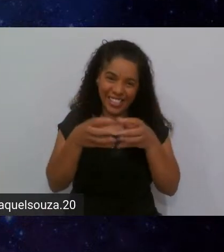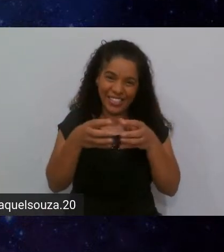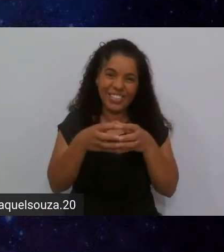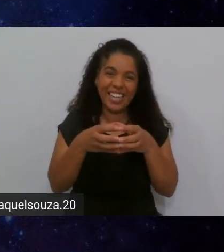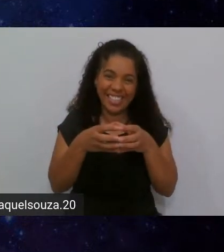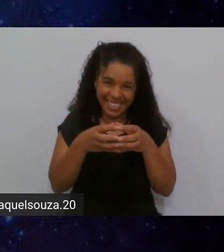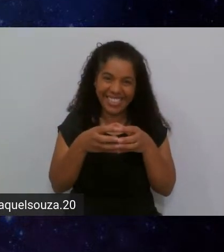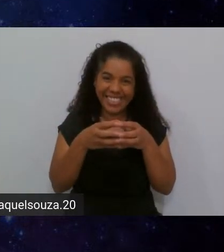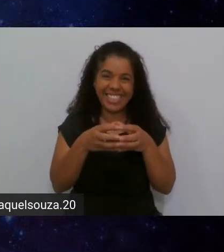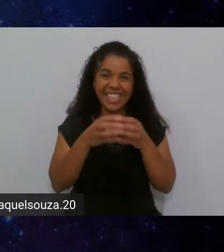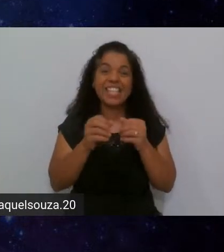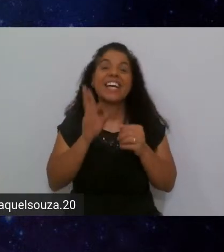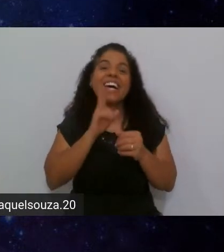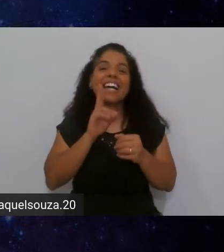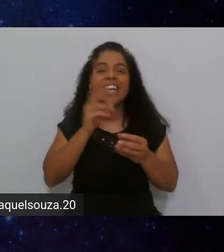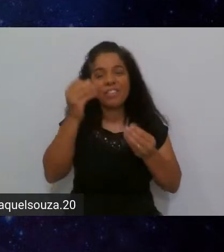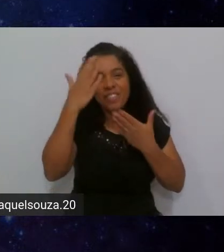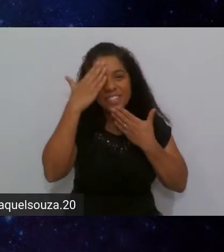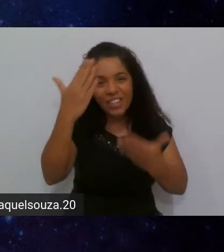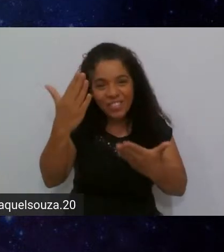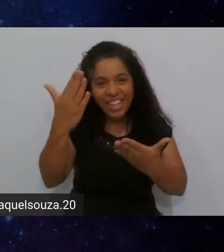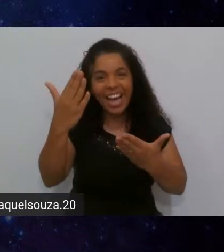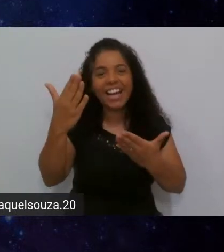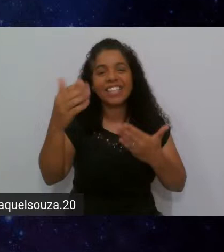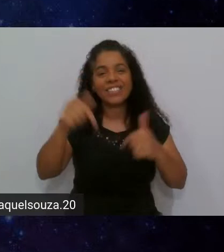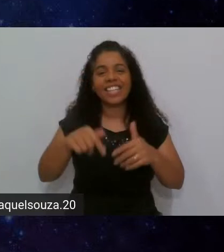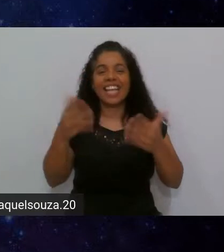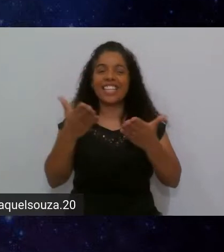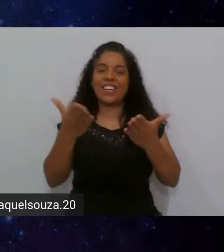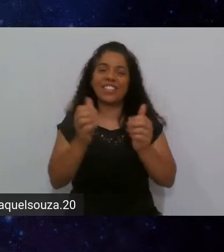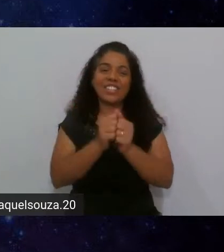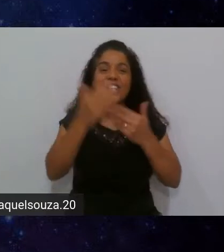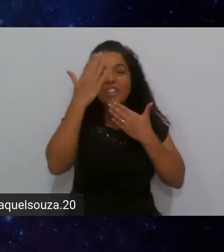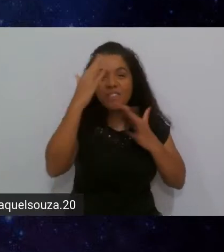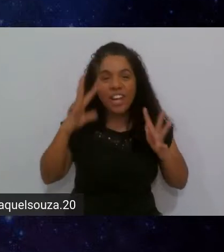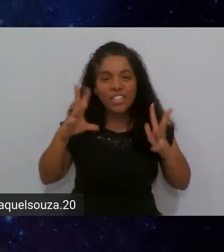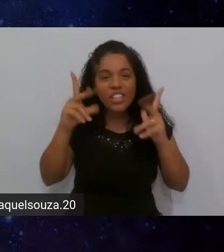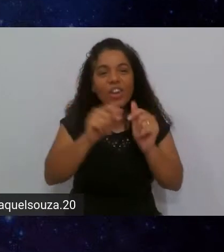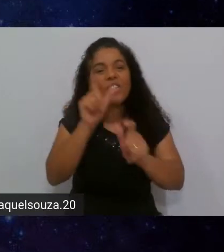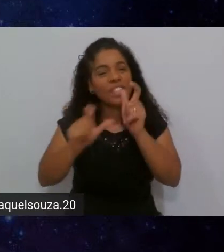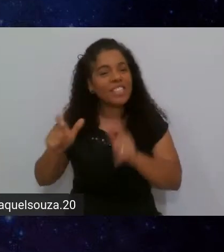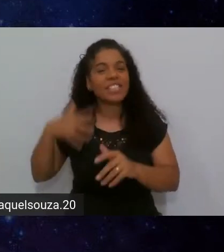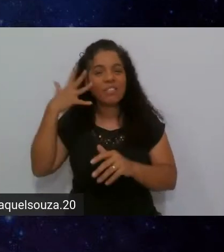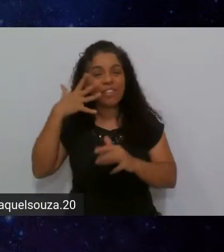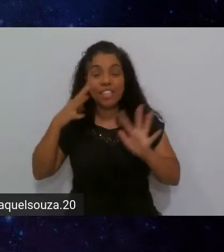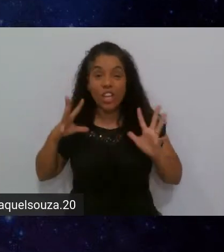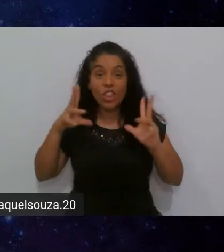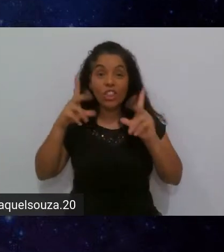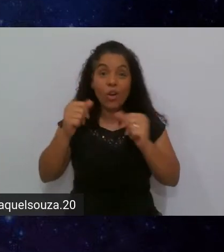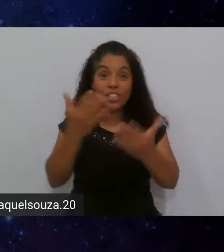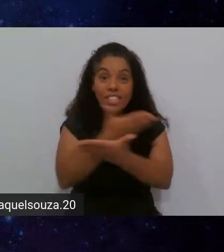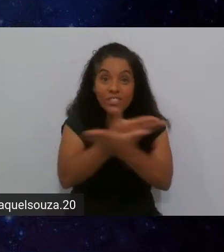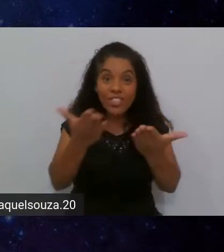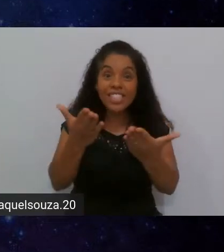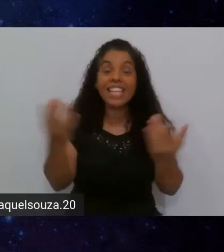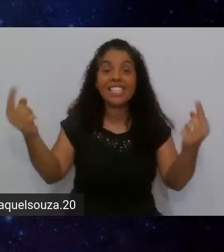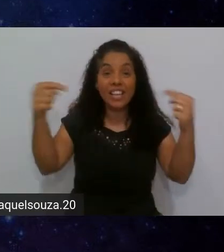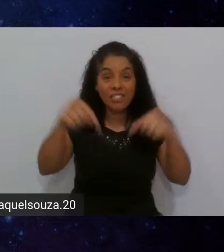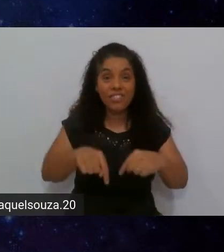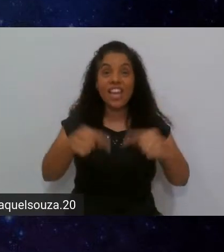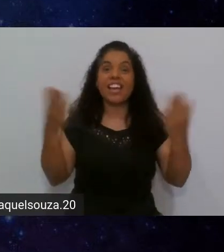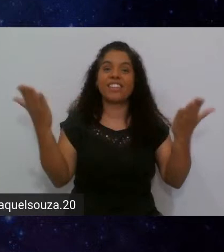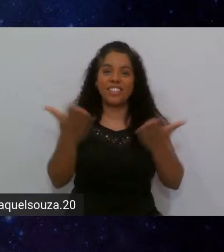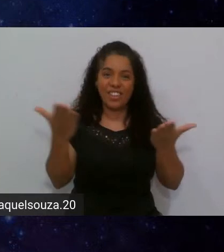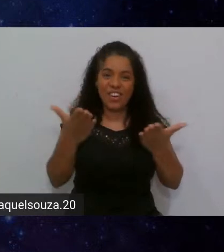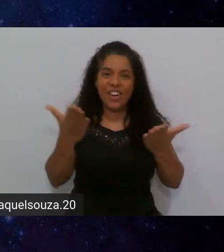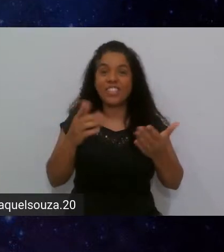Raquel muito obrigado por você estar por aqui hoje obrigado a todos os palestrantes a todos vocês que vieram aqui hoje